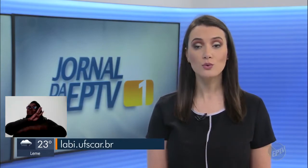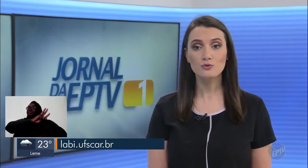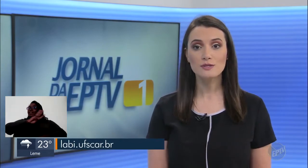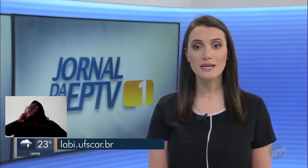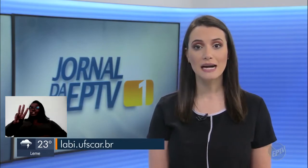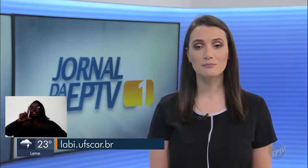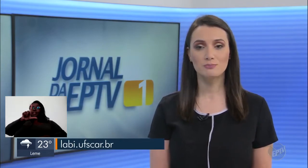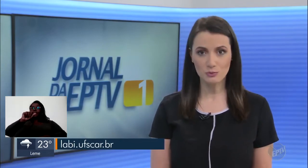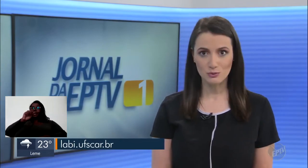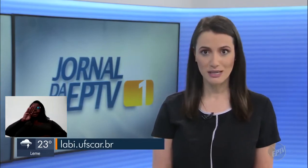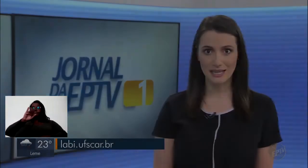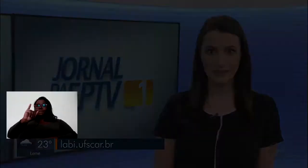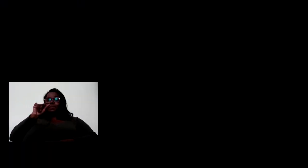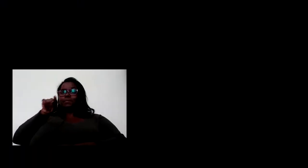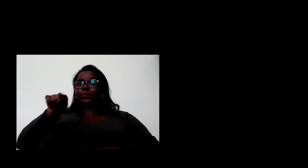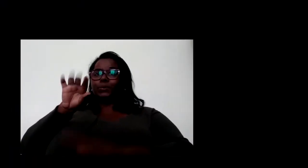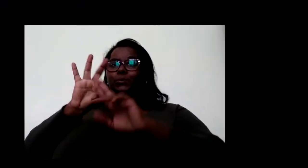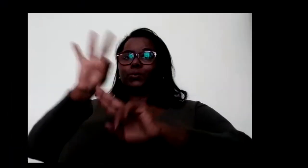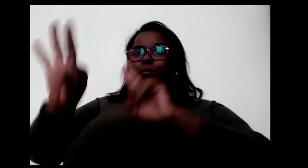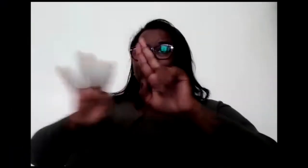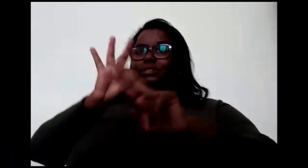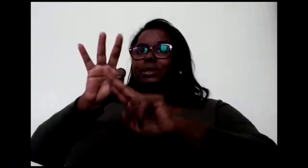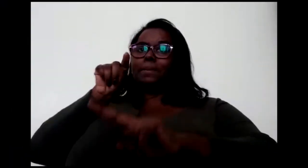.ufscar.br.